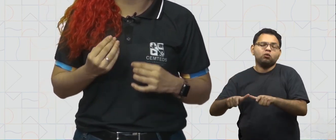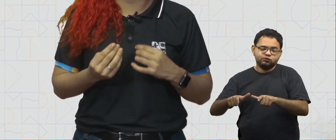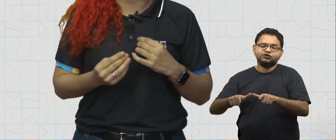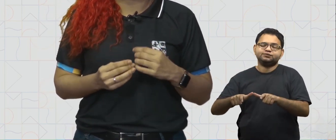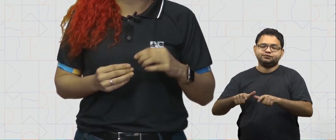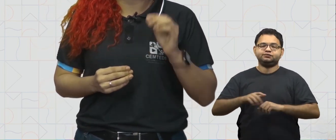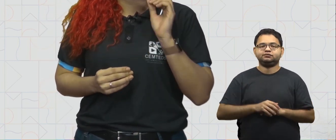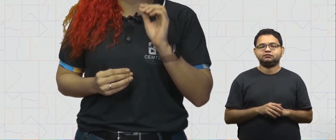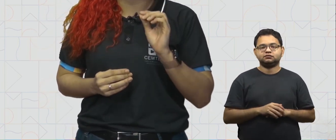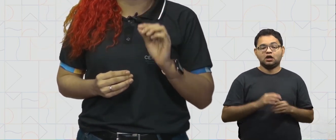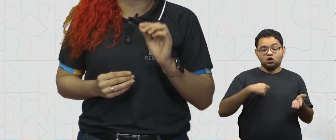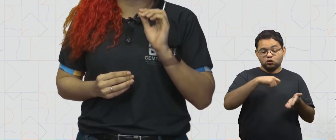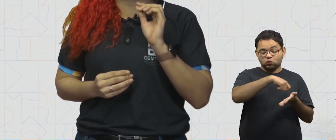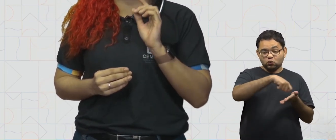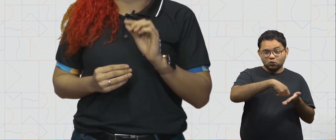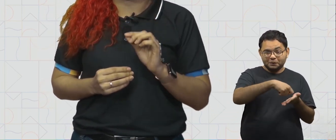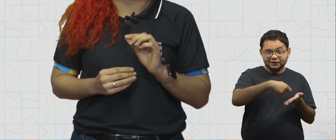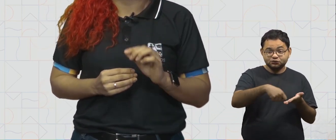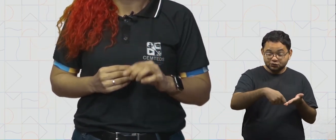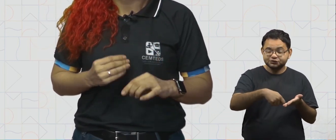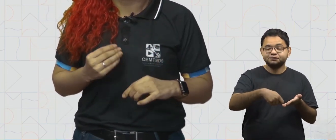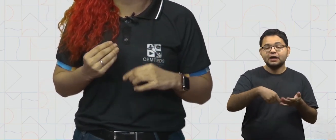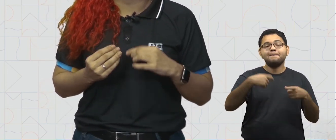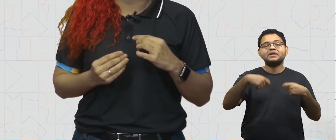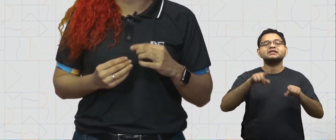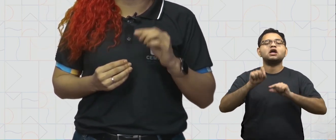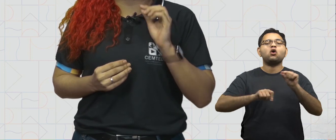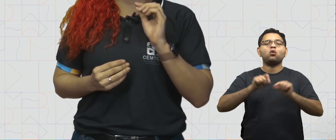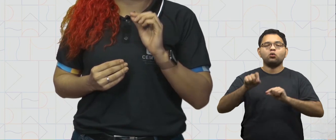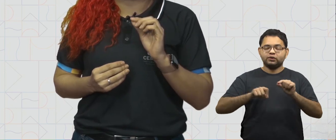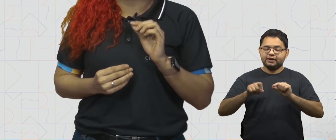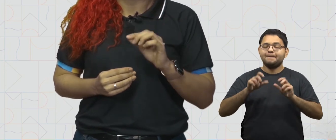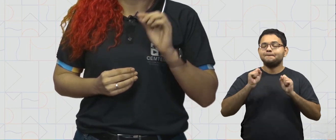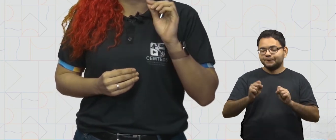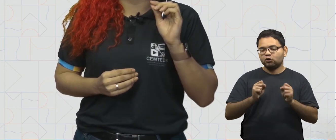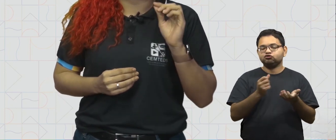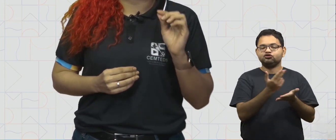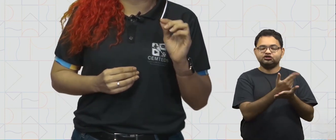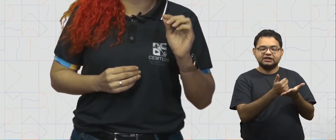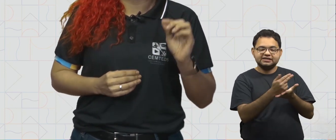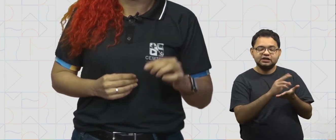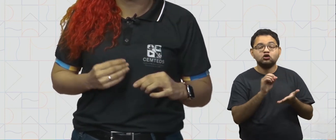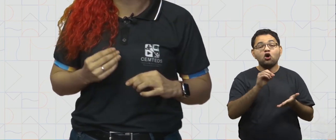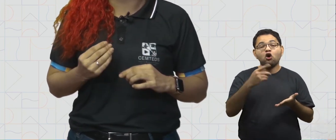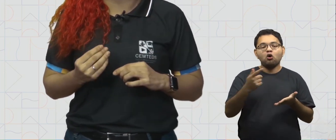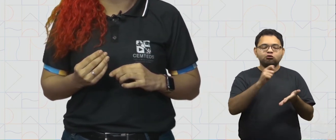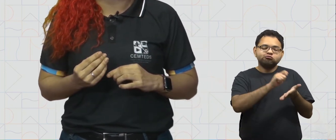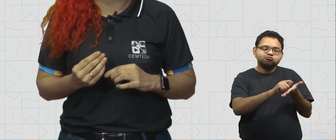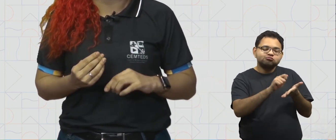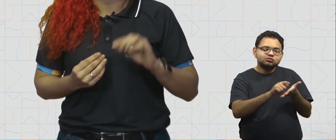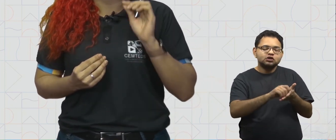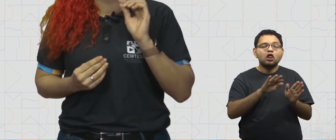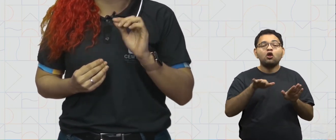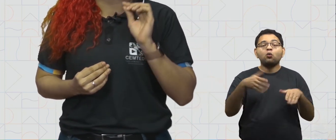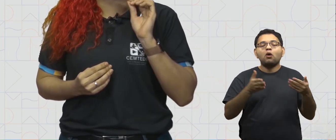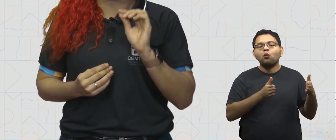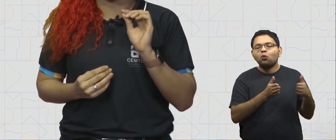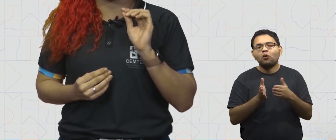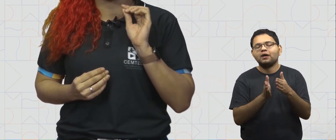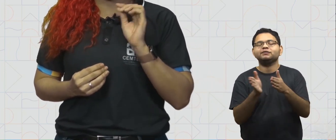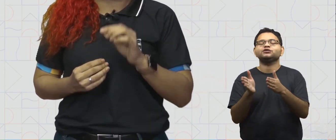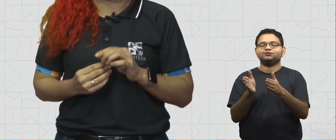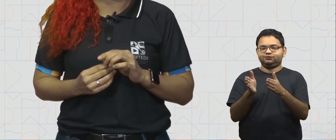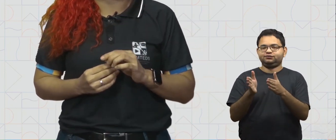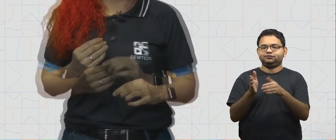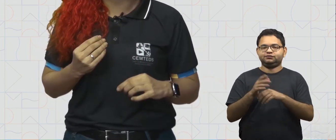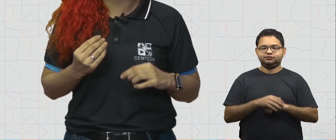Para fazermos um esboço de roteiro, podemos fazê-lo desenhando ou escrevendo o caminho que